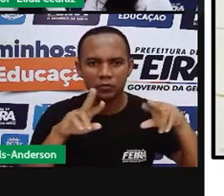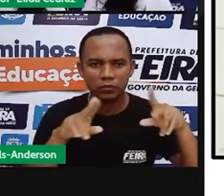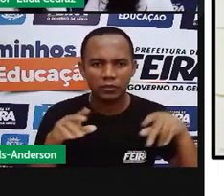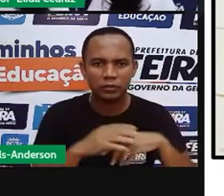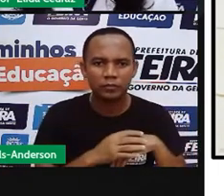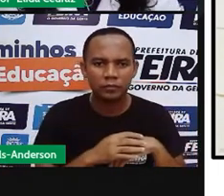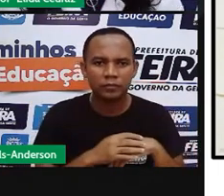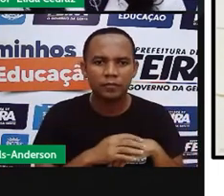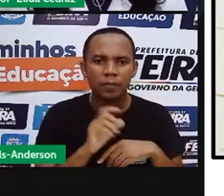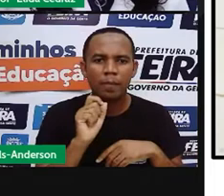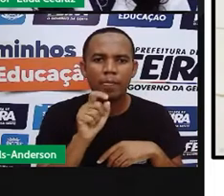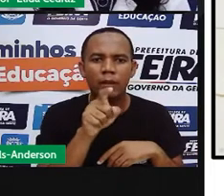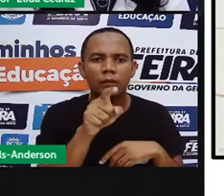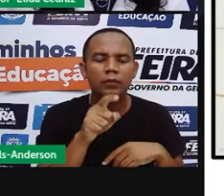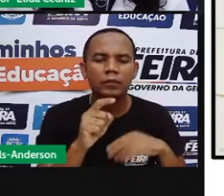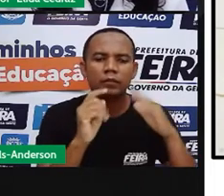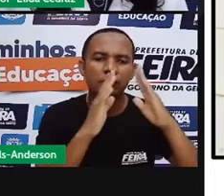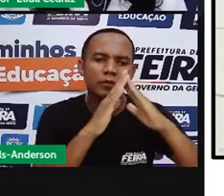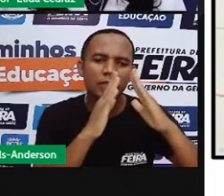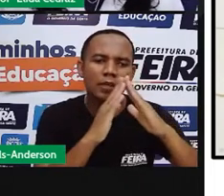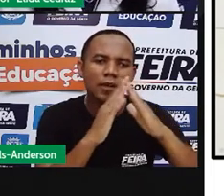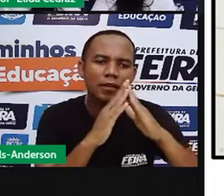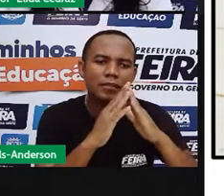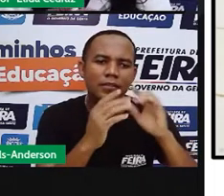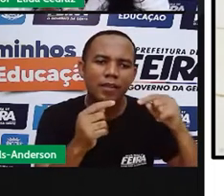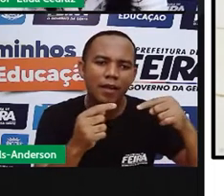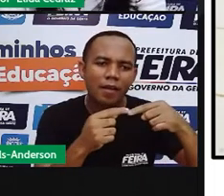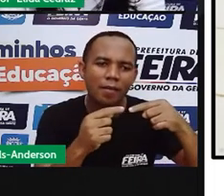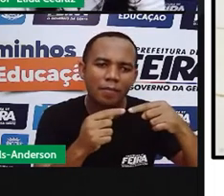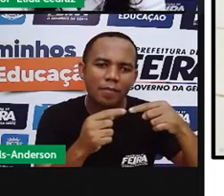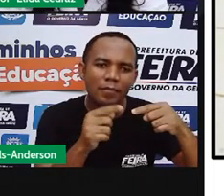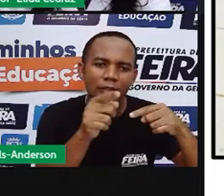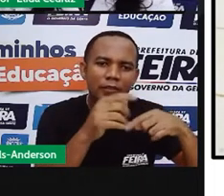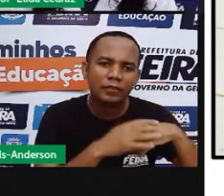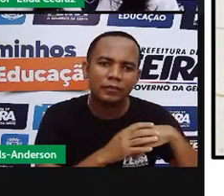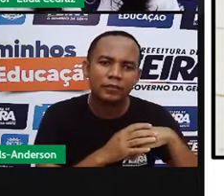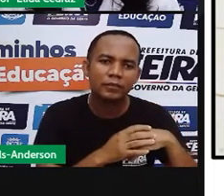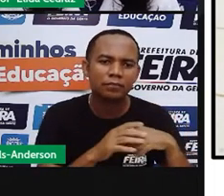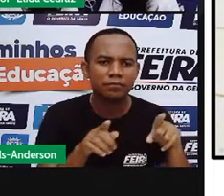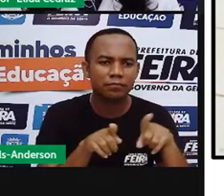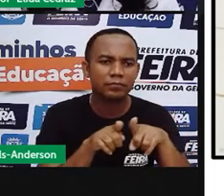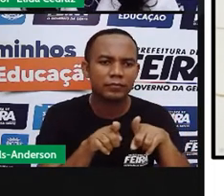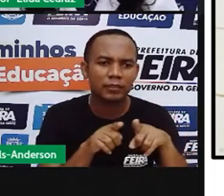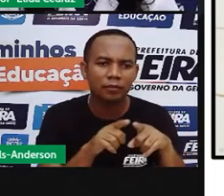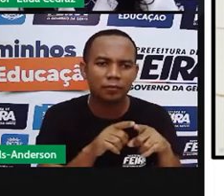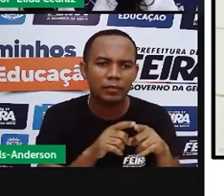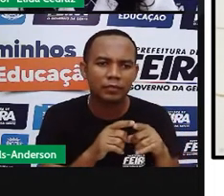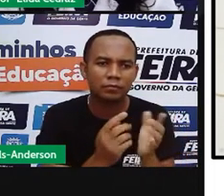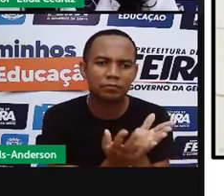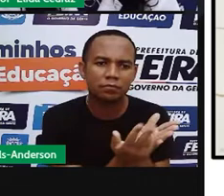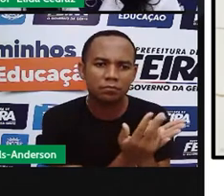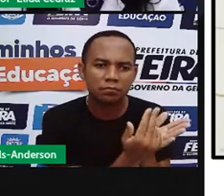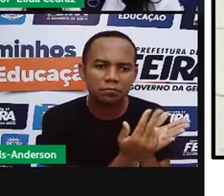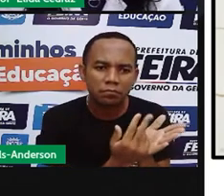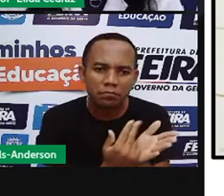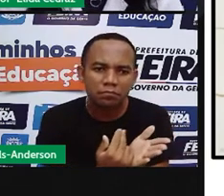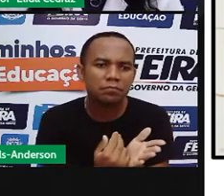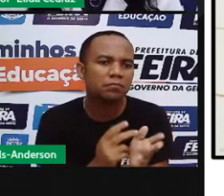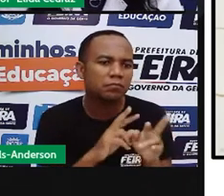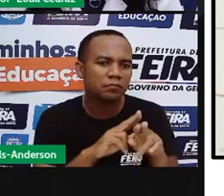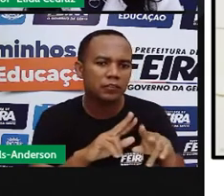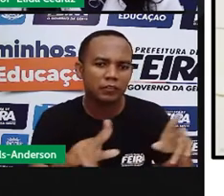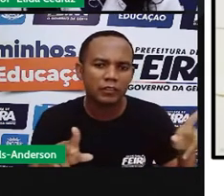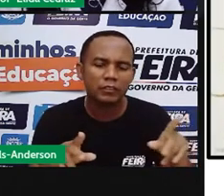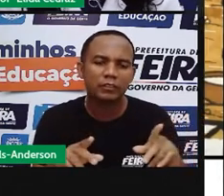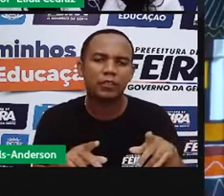Aqui fala sobre as moradias, sobre o artesanato. Então, os panos, eles têm